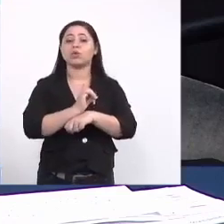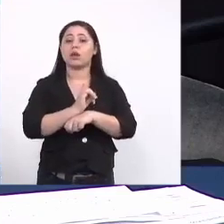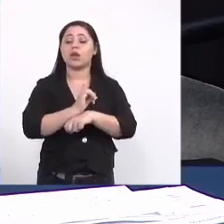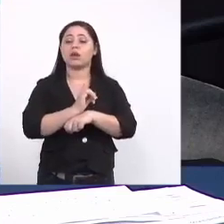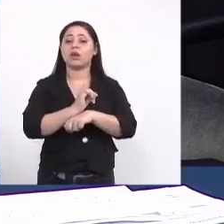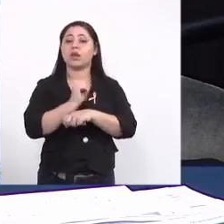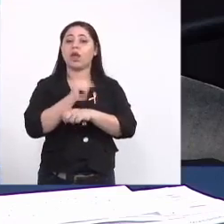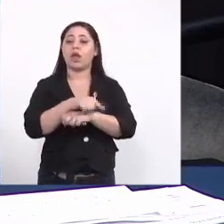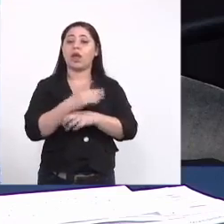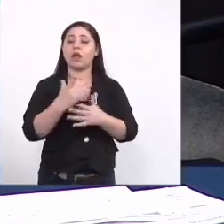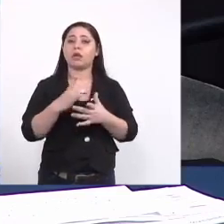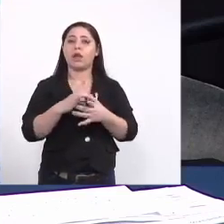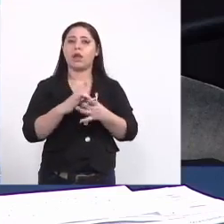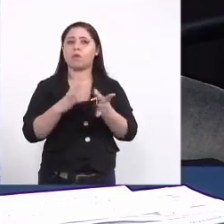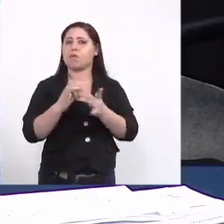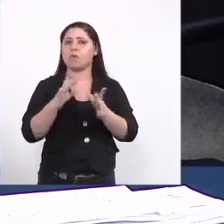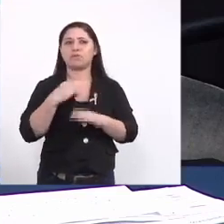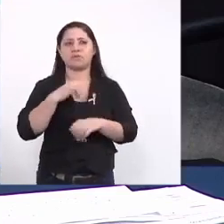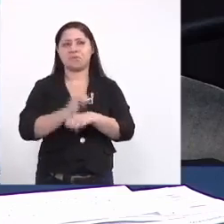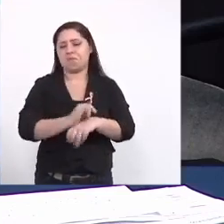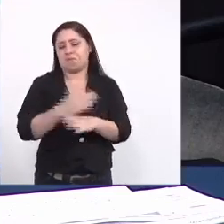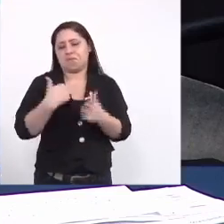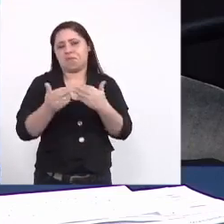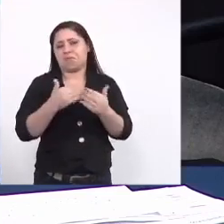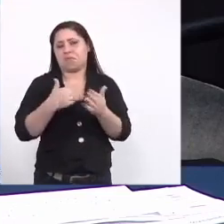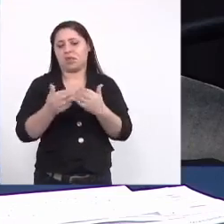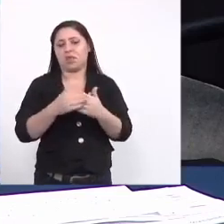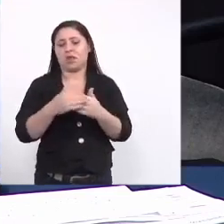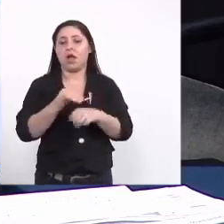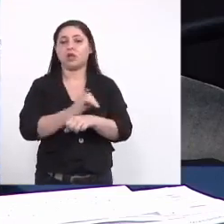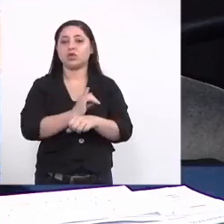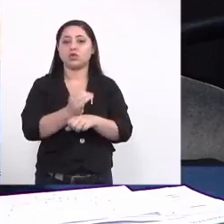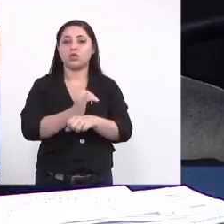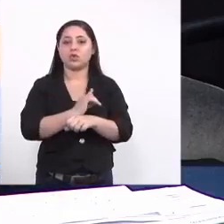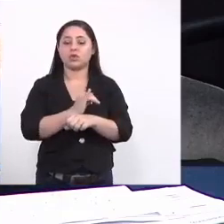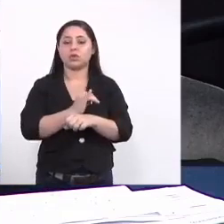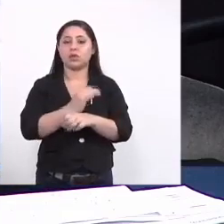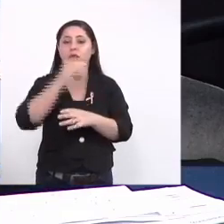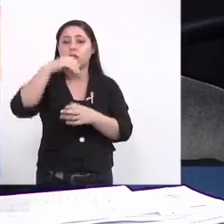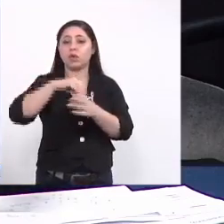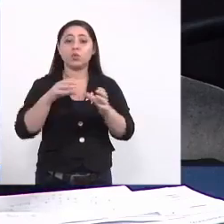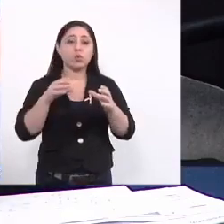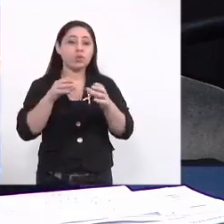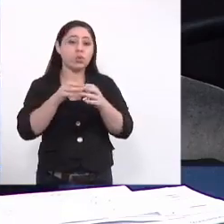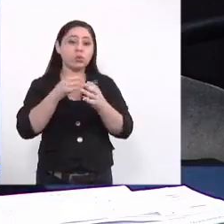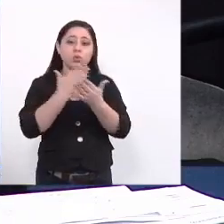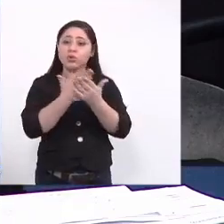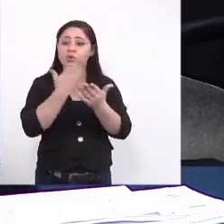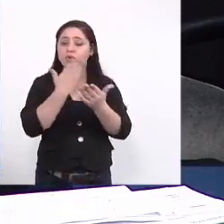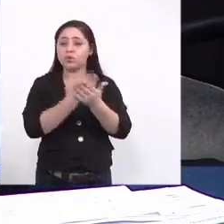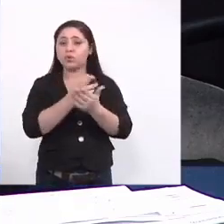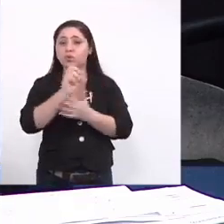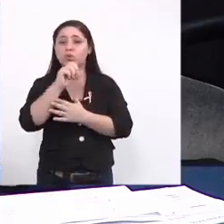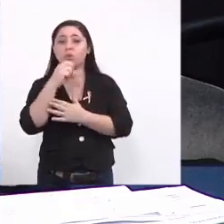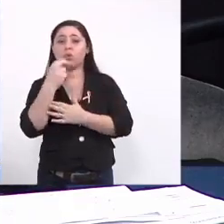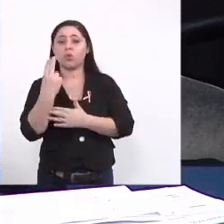e independe das ações ações entre até grupos de estudo nós precisamos